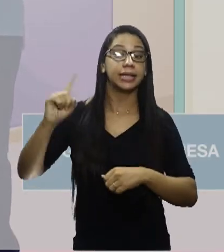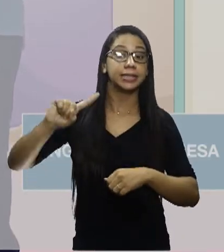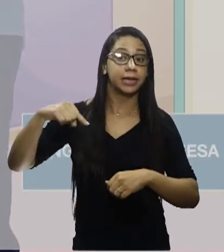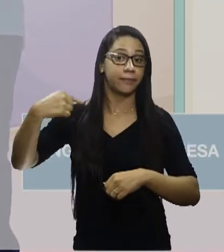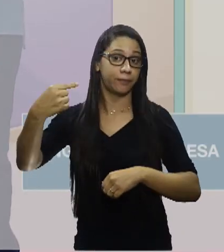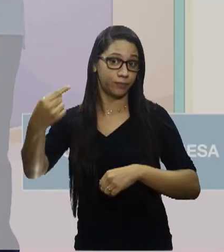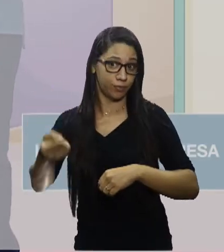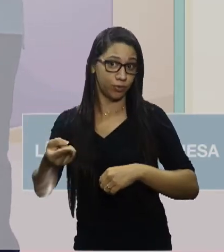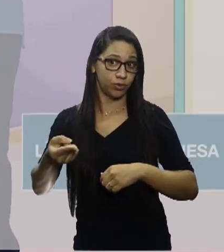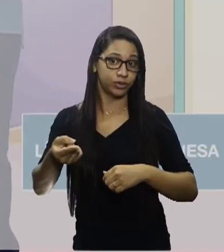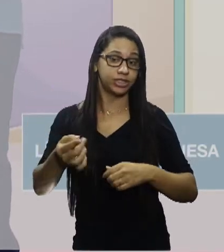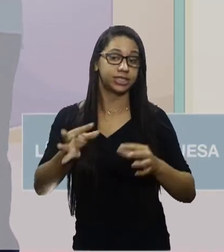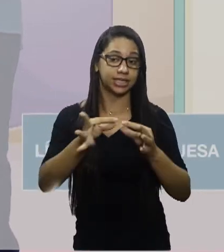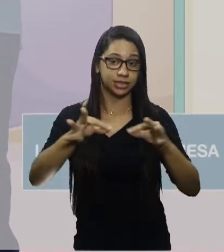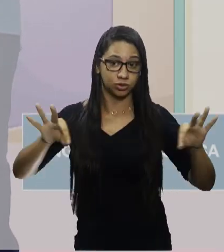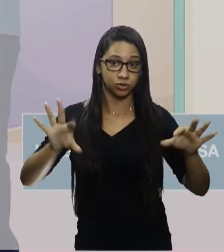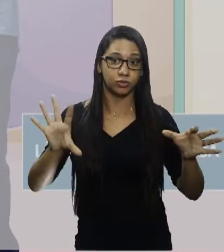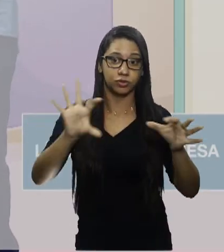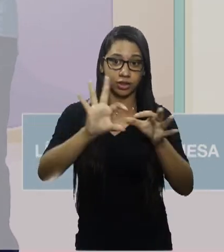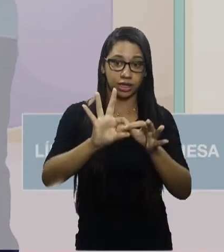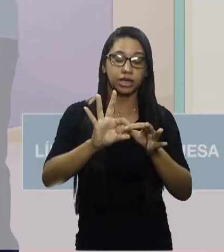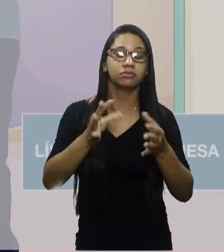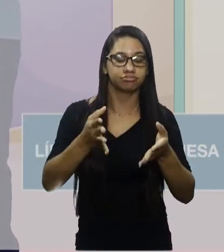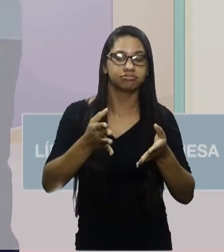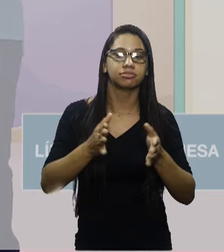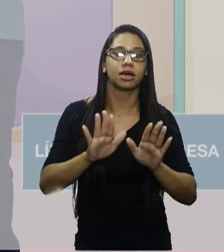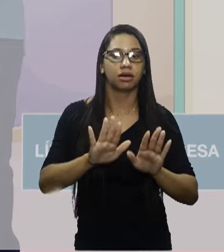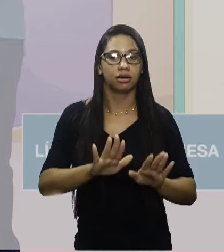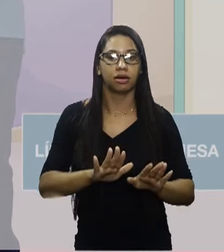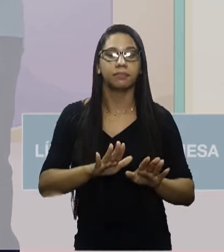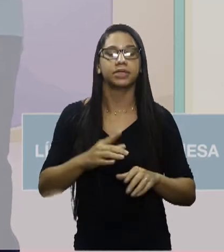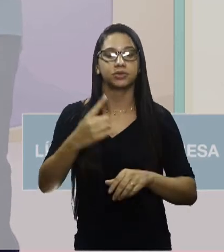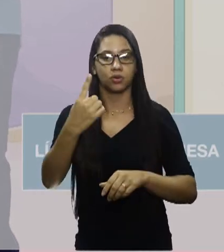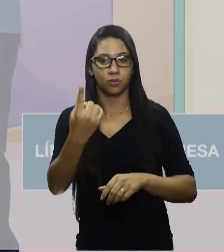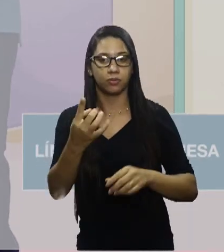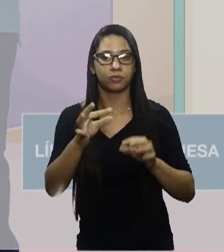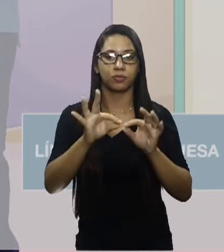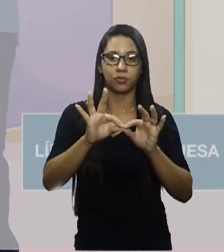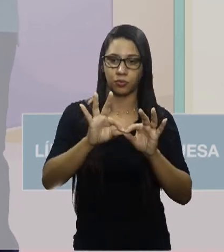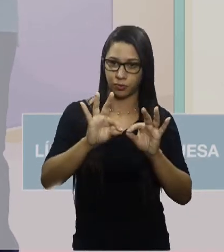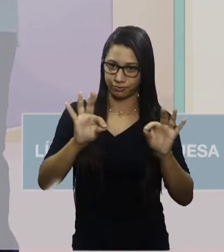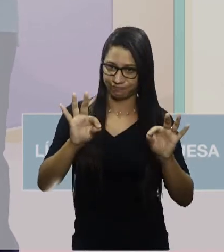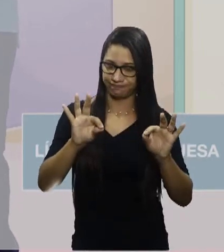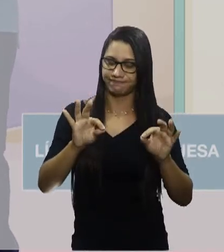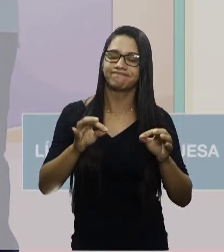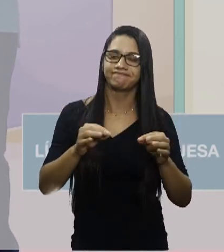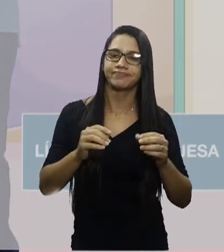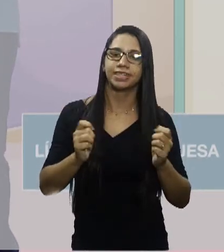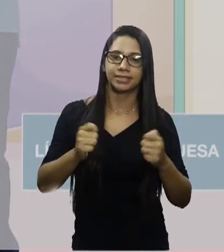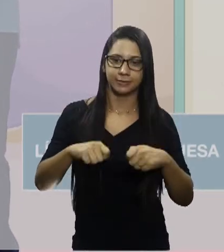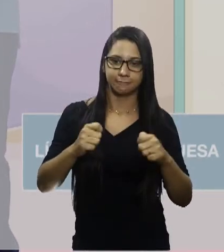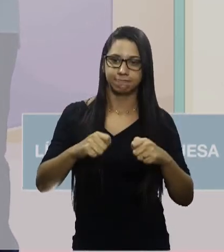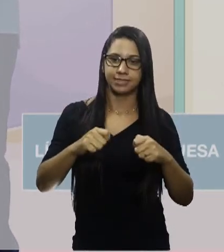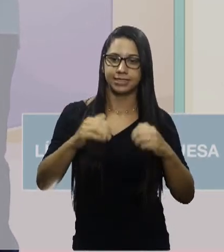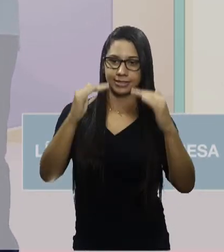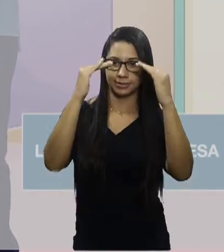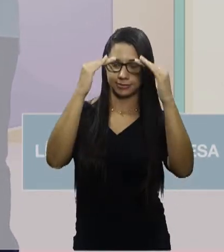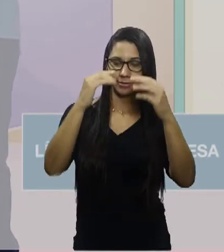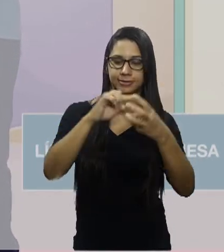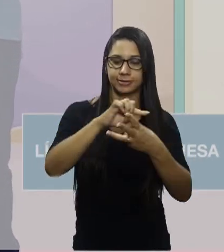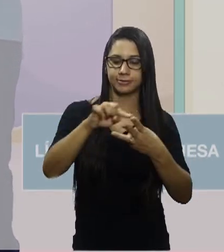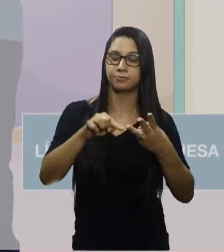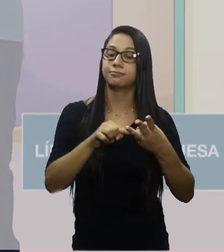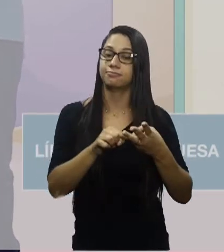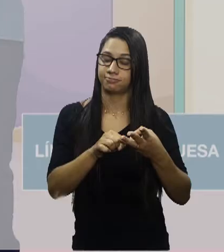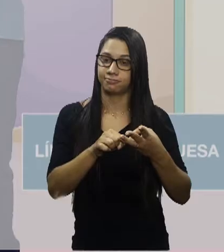nas subordinadas. Mas vamos considerar ela como uma oração só, aí preciso respeitá-la. Então, temos três orações